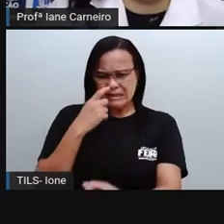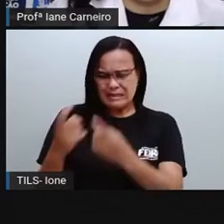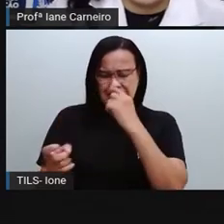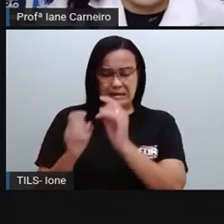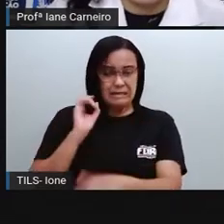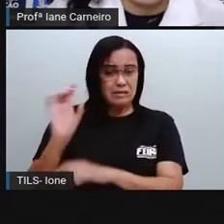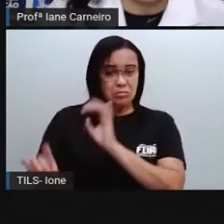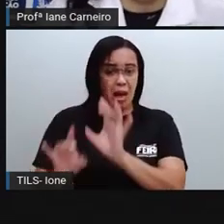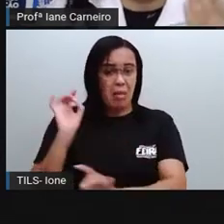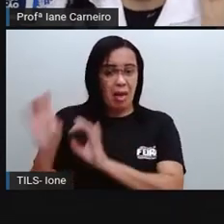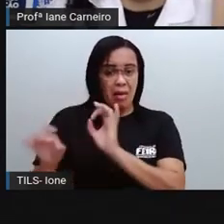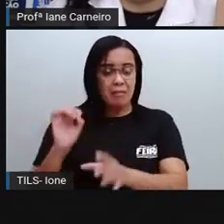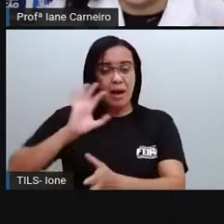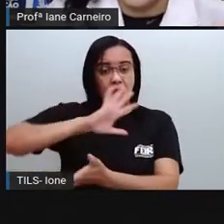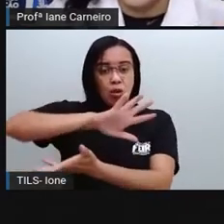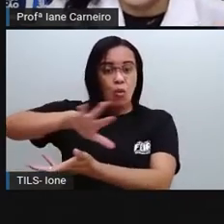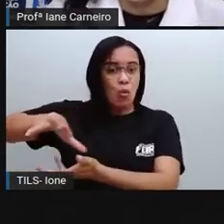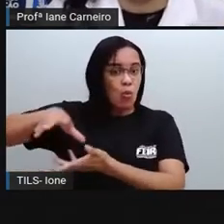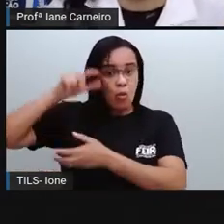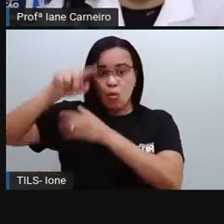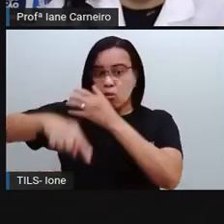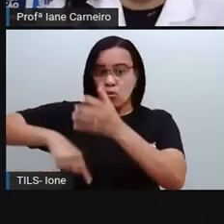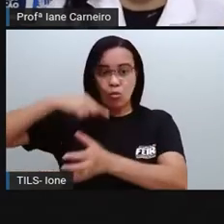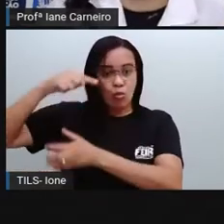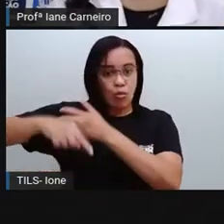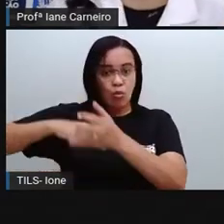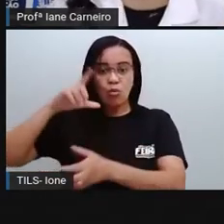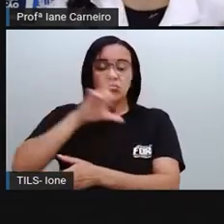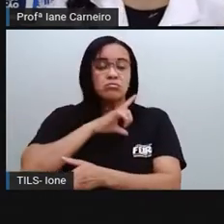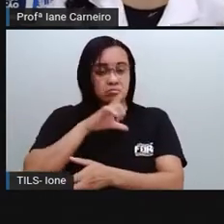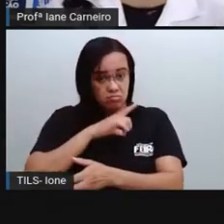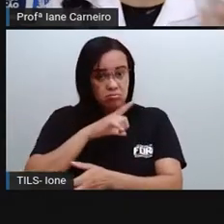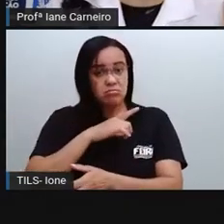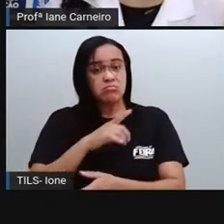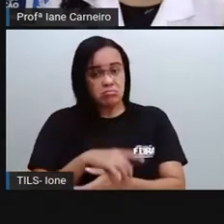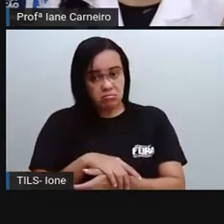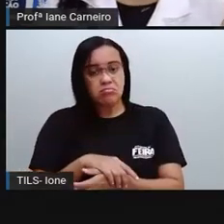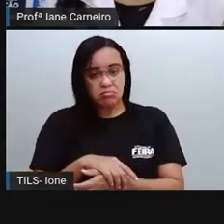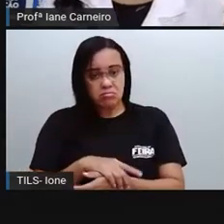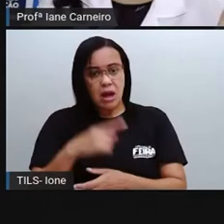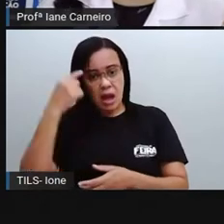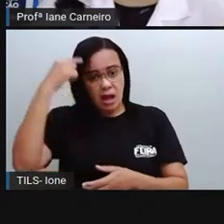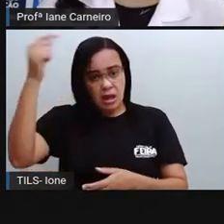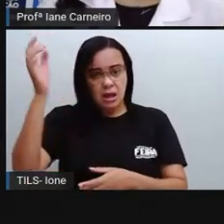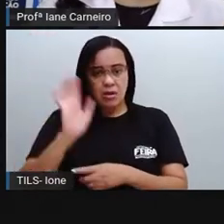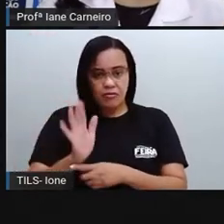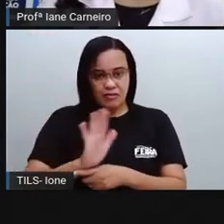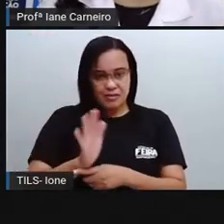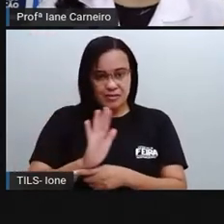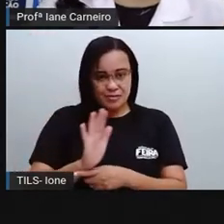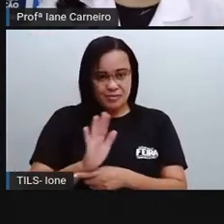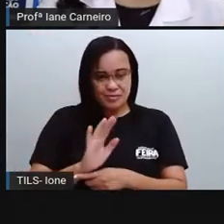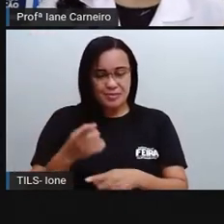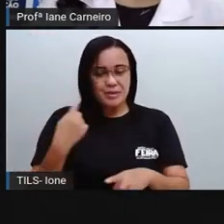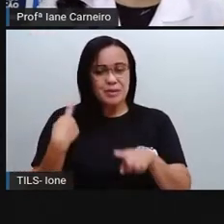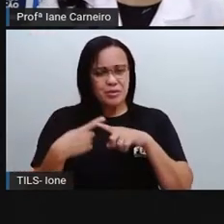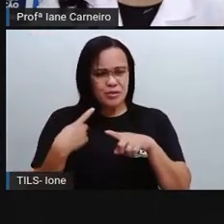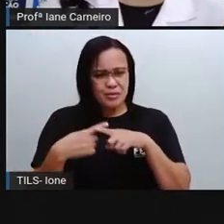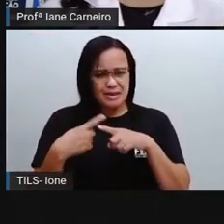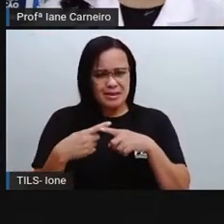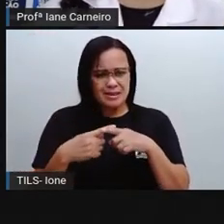olha só a garrafa que foi jogada lá no mar, igual o vídeo que a gente viu, ela vai se decompondo e à medida que ela vai se decompondo,